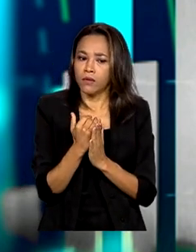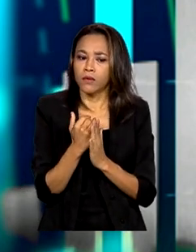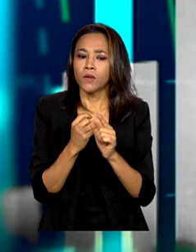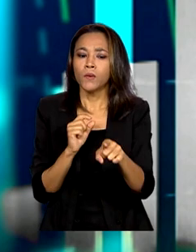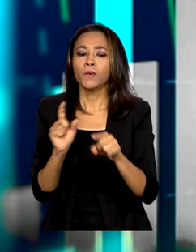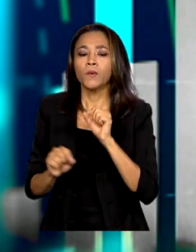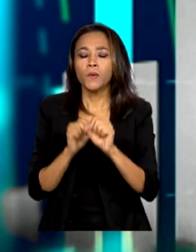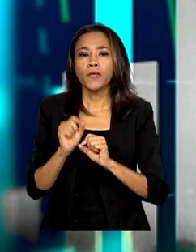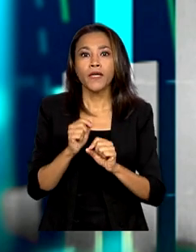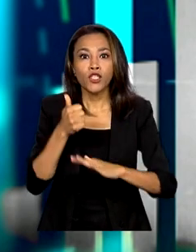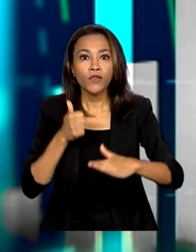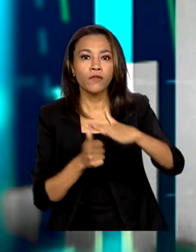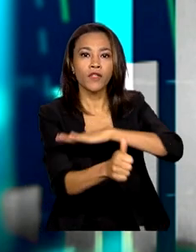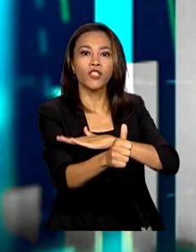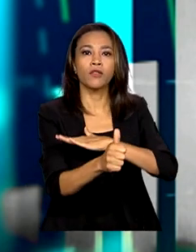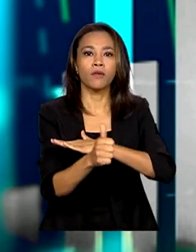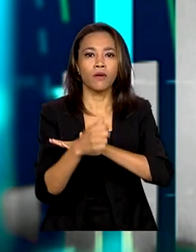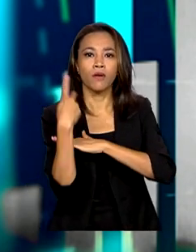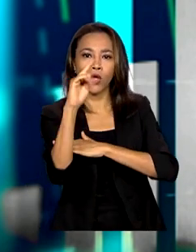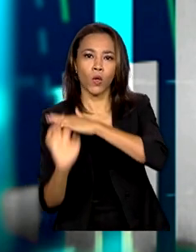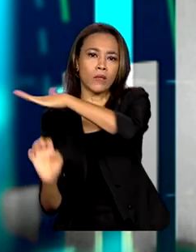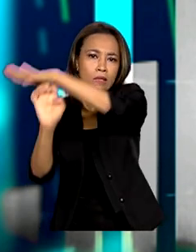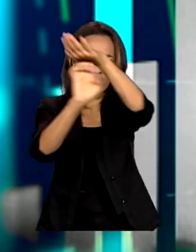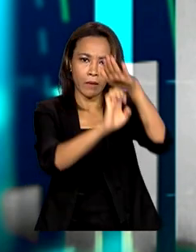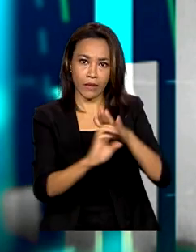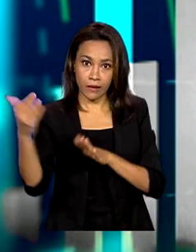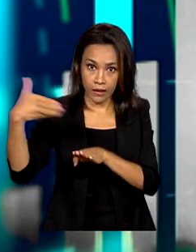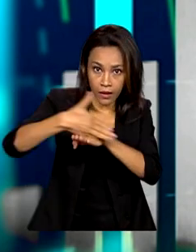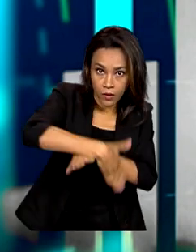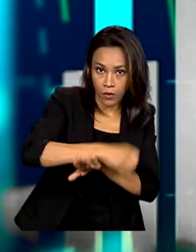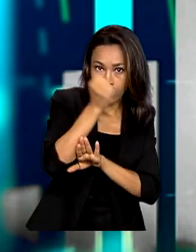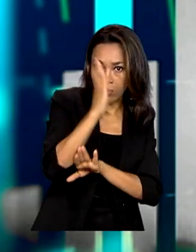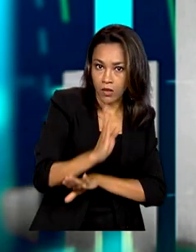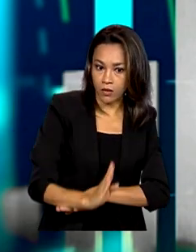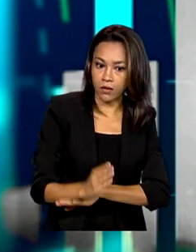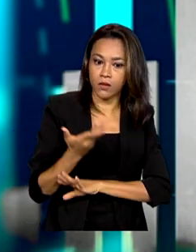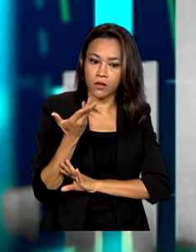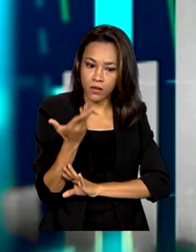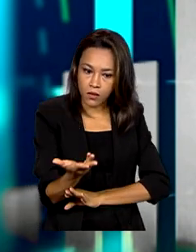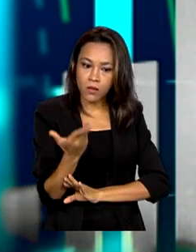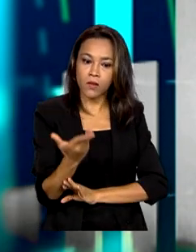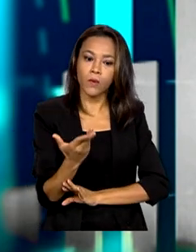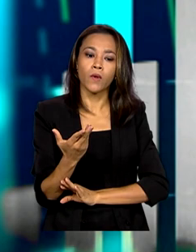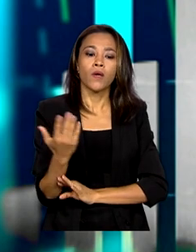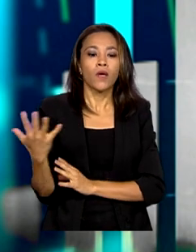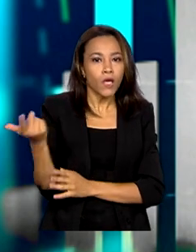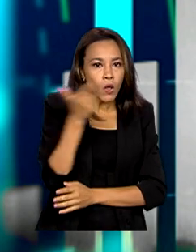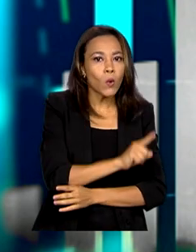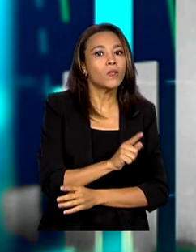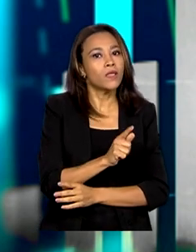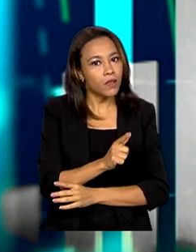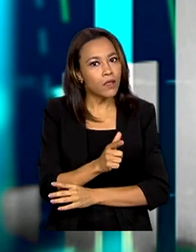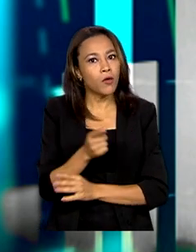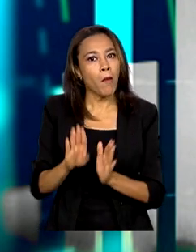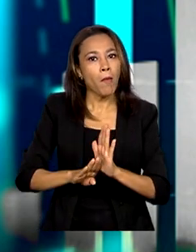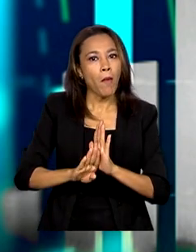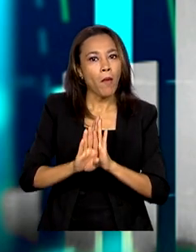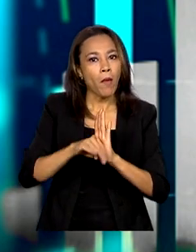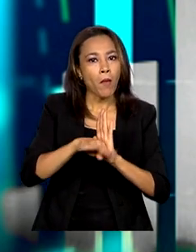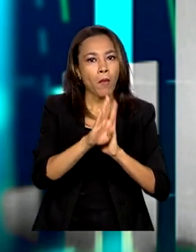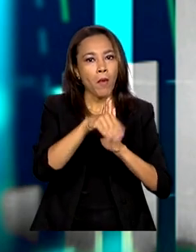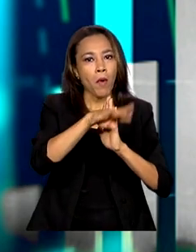de investimento direto estrangeiro, que entrou no Brasil no ano passado, e grande parte desse investimento acabou indo para as bolsas, então,